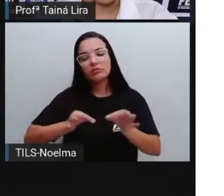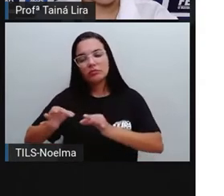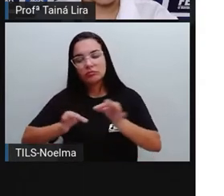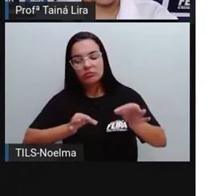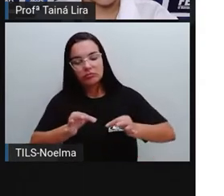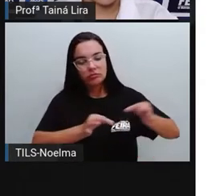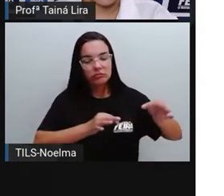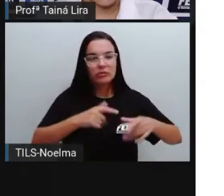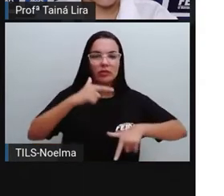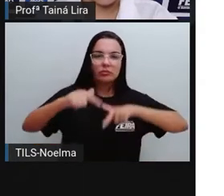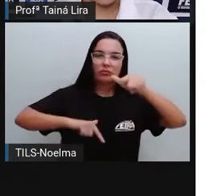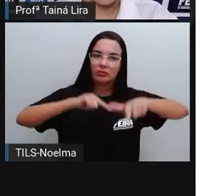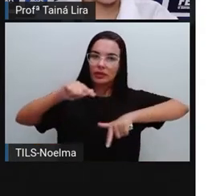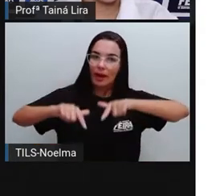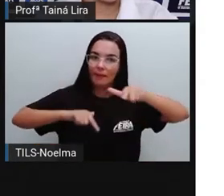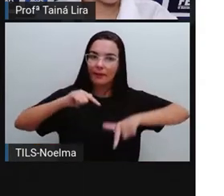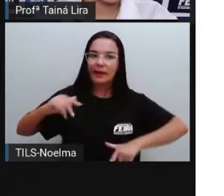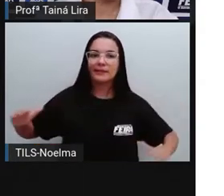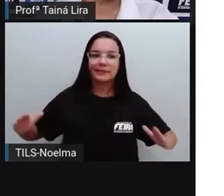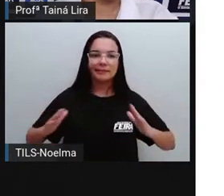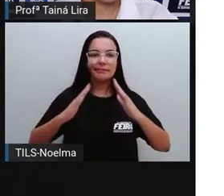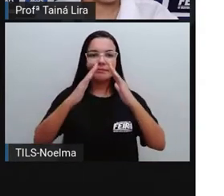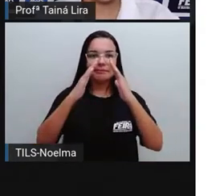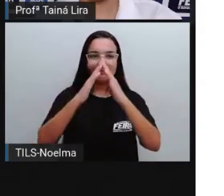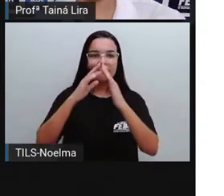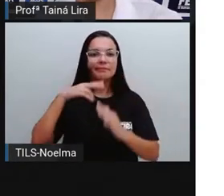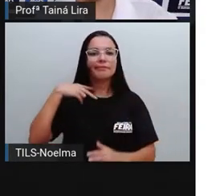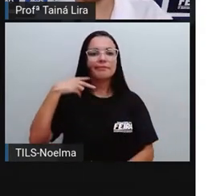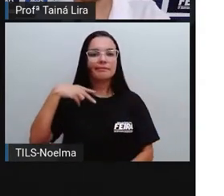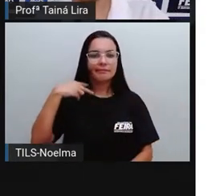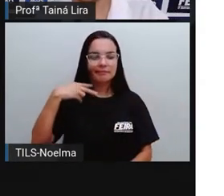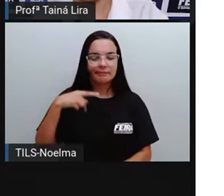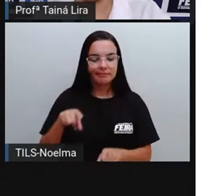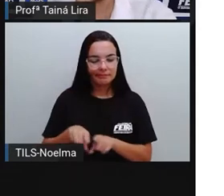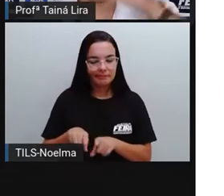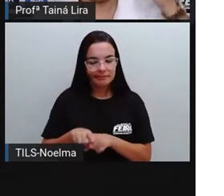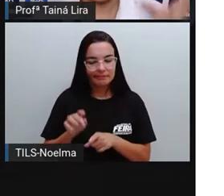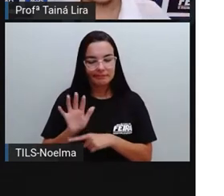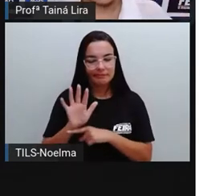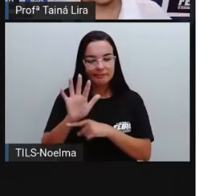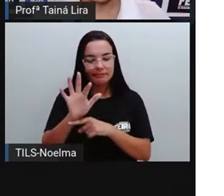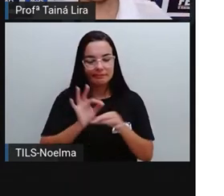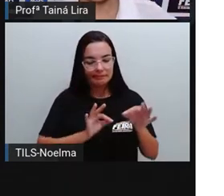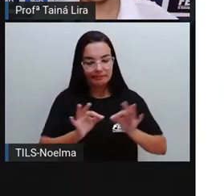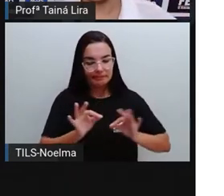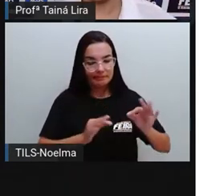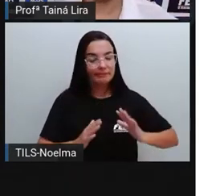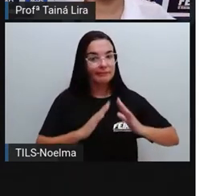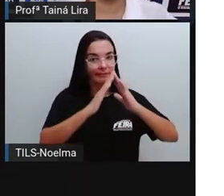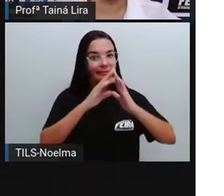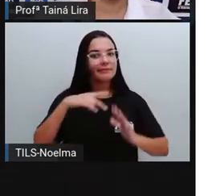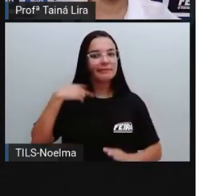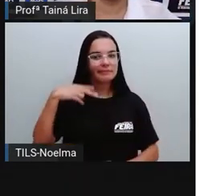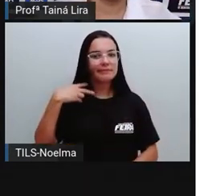serviços da casa, tá? Então, ele também ajuda ali a colocar a ordem na Câmara, certo?